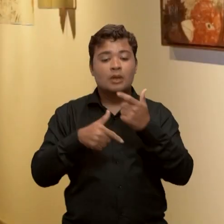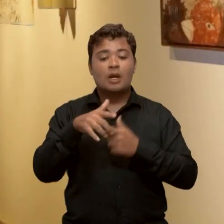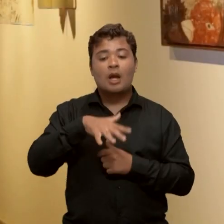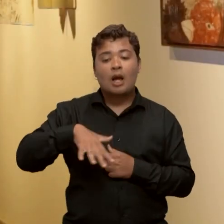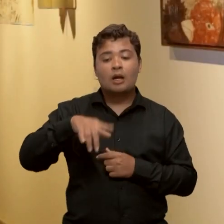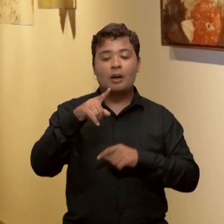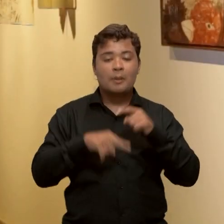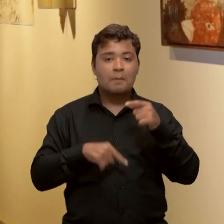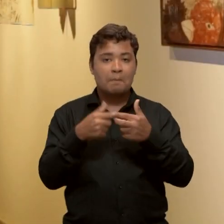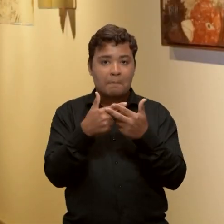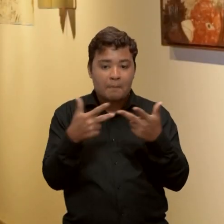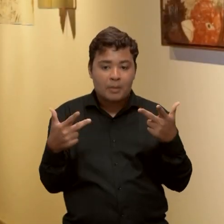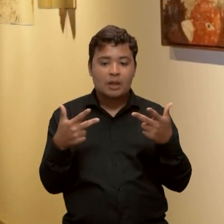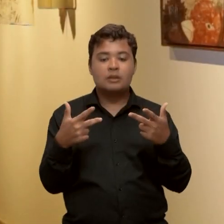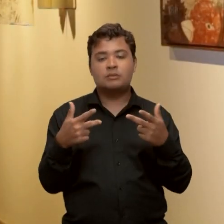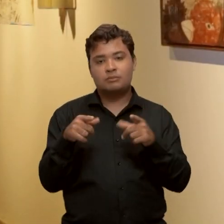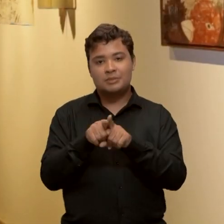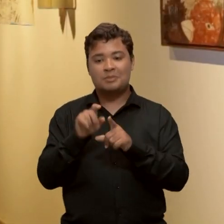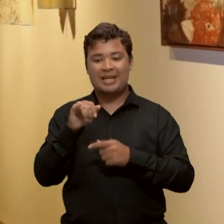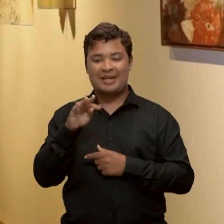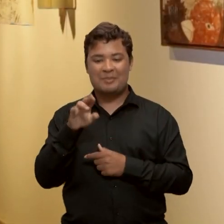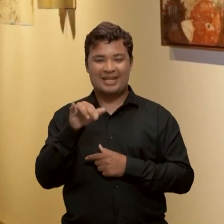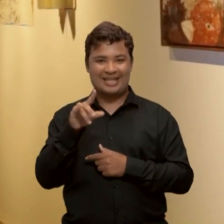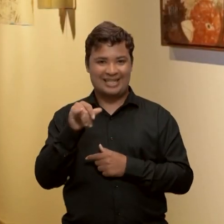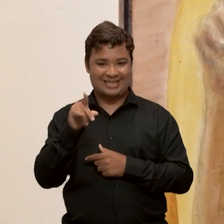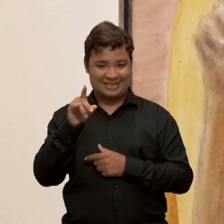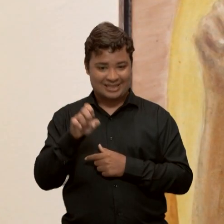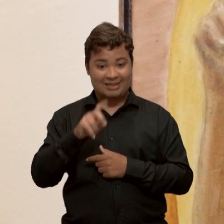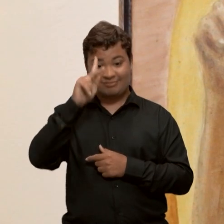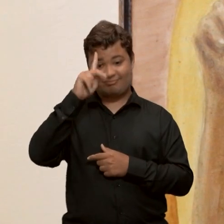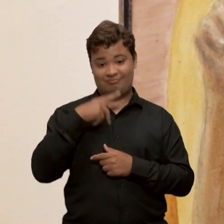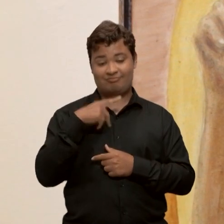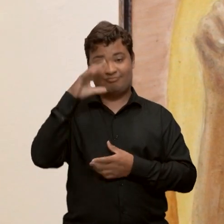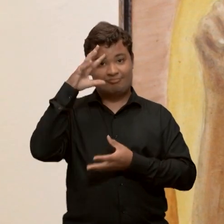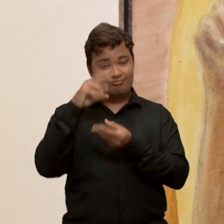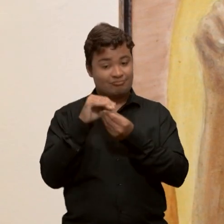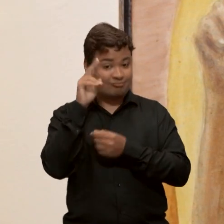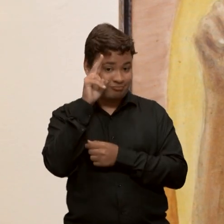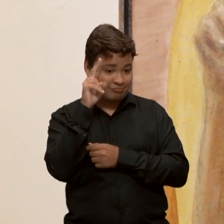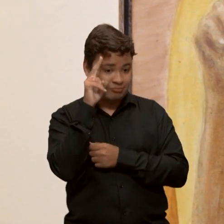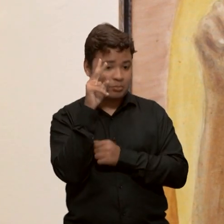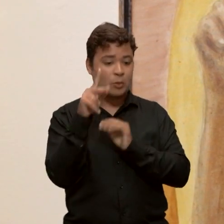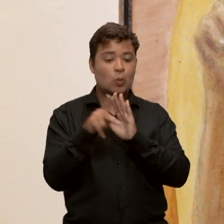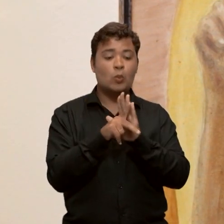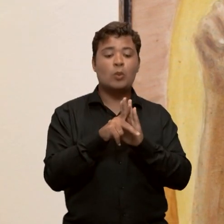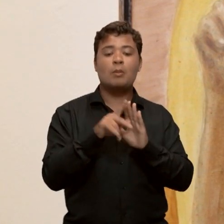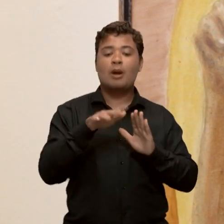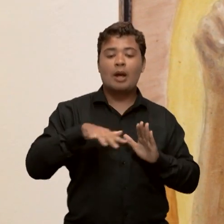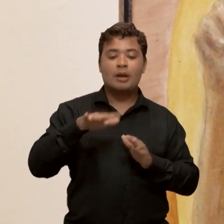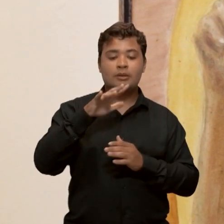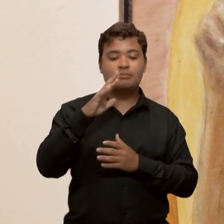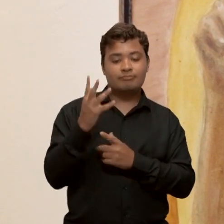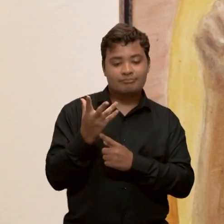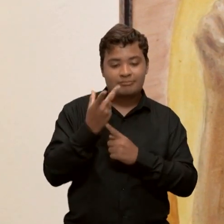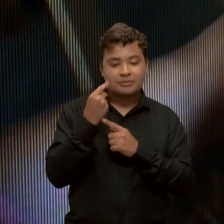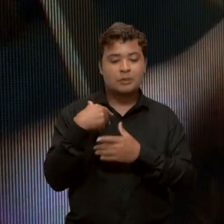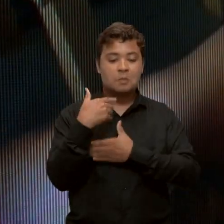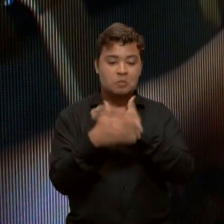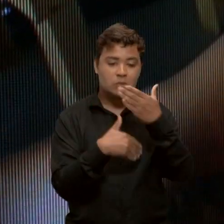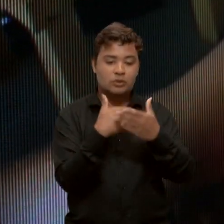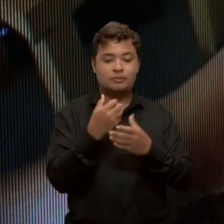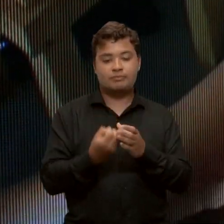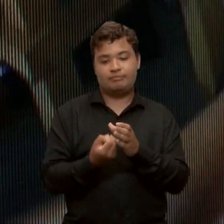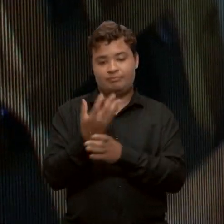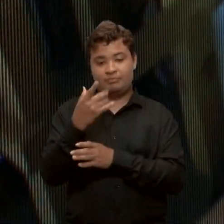materialidades e imaterialidades autobiográficas nas poéticas artísticas e processos de criação.